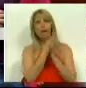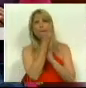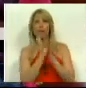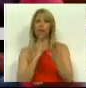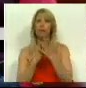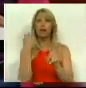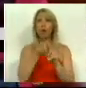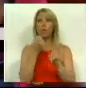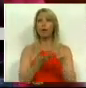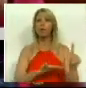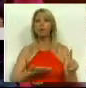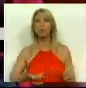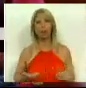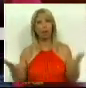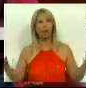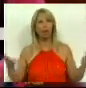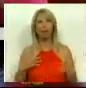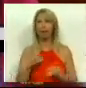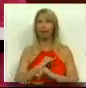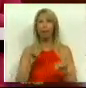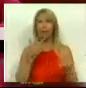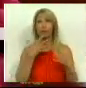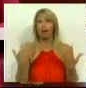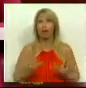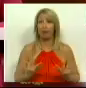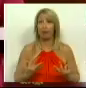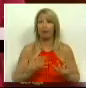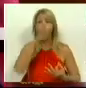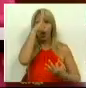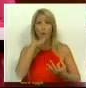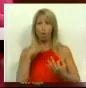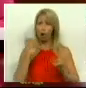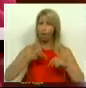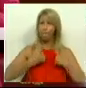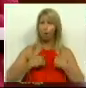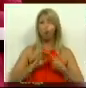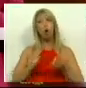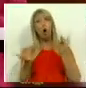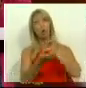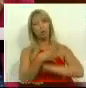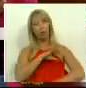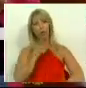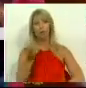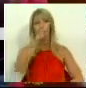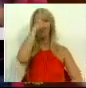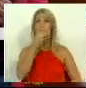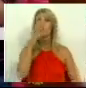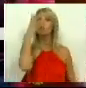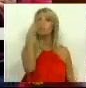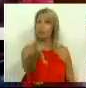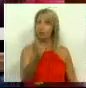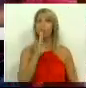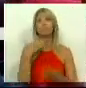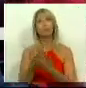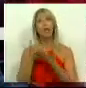desemprego. Mas é ainda mais inacreditável que o Governo, com a sua própria mão, ao contrário daquilo que o Sr. Primeiro-Ministro diz, venha